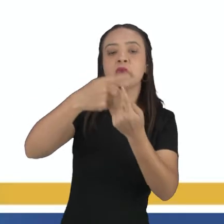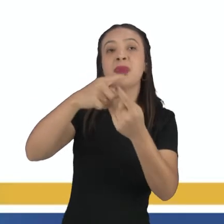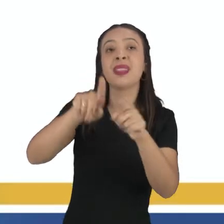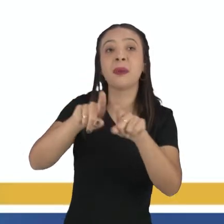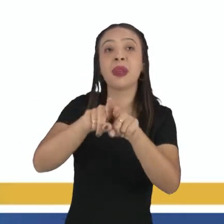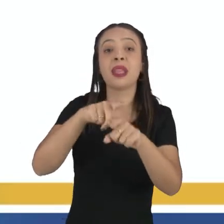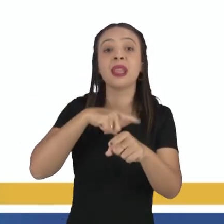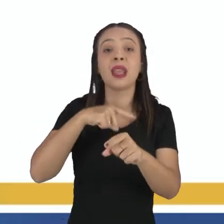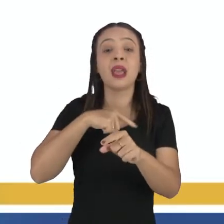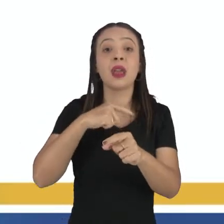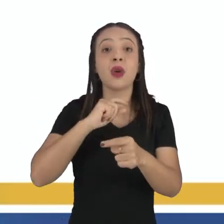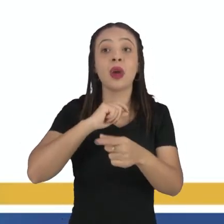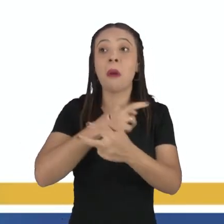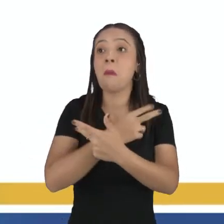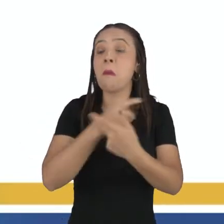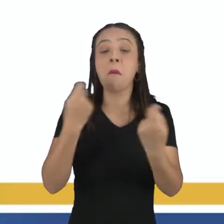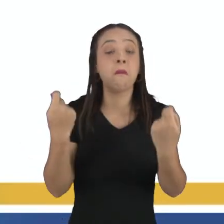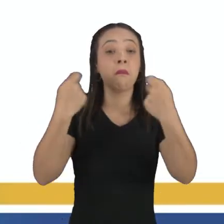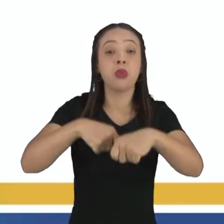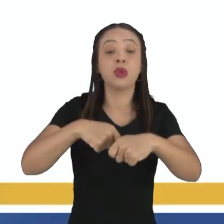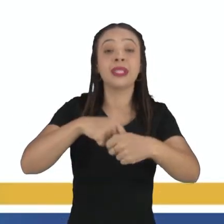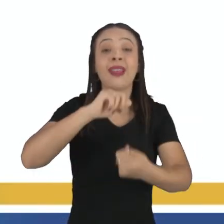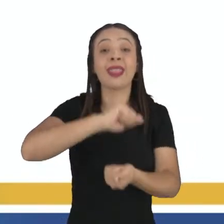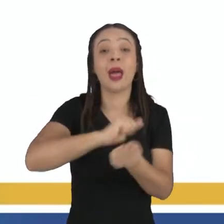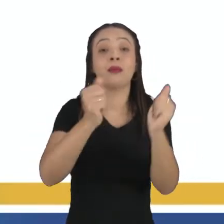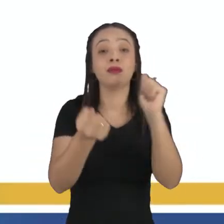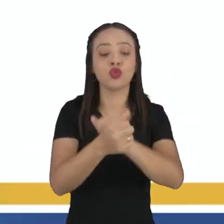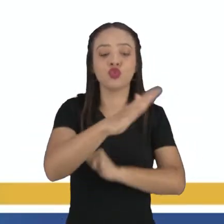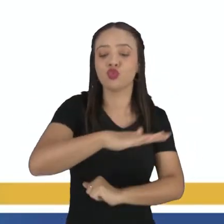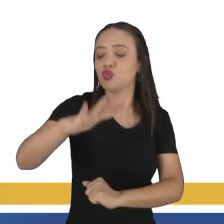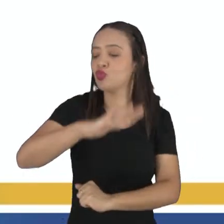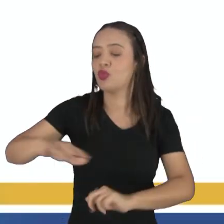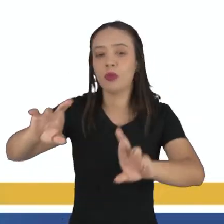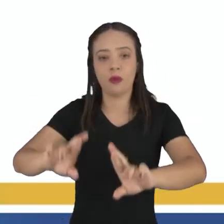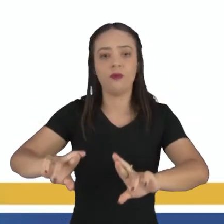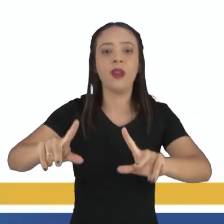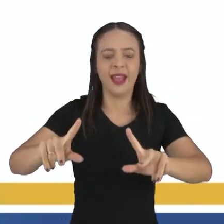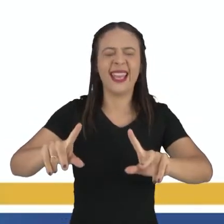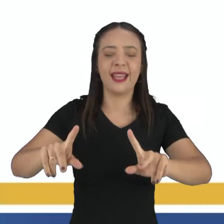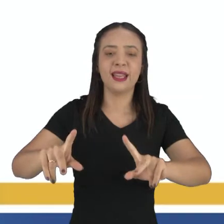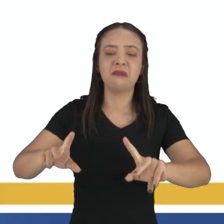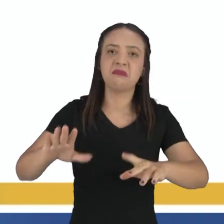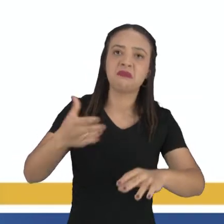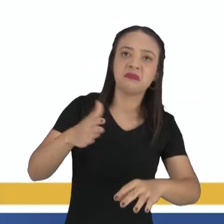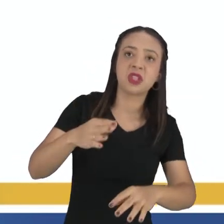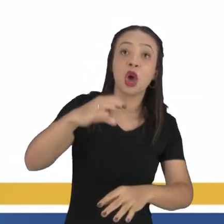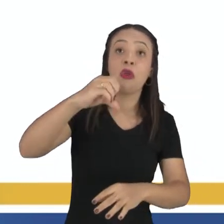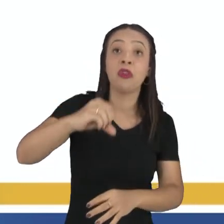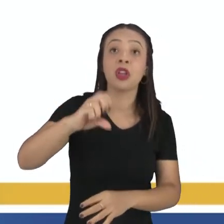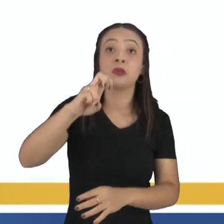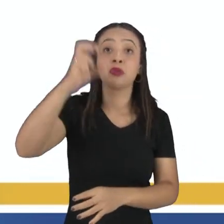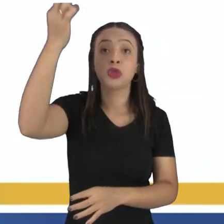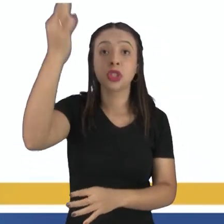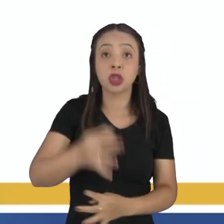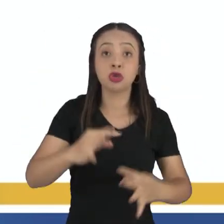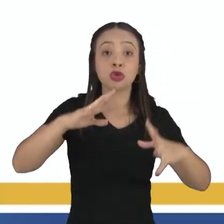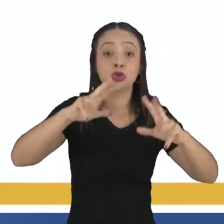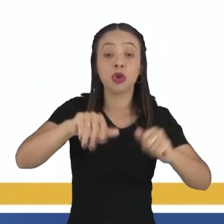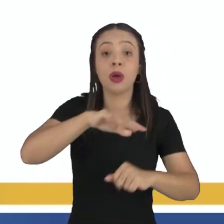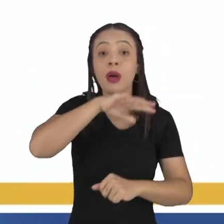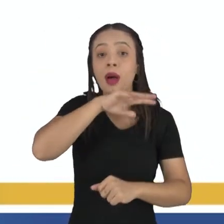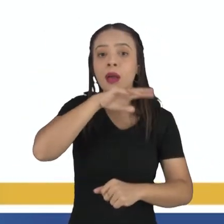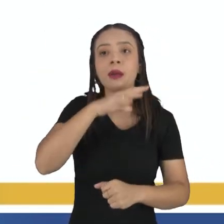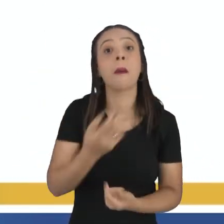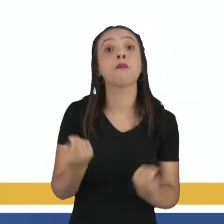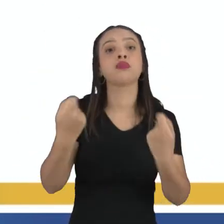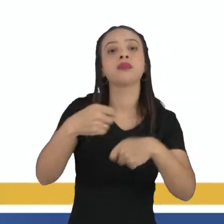formas e adaptações aos diferentes ambientes. Compreendem aproximadamente 95% das espécies de